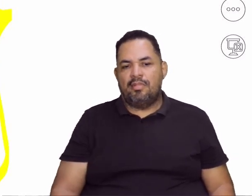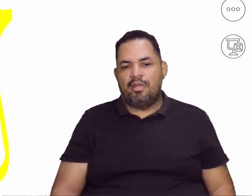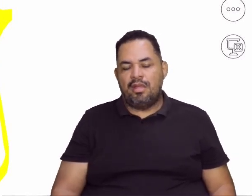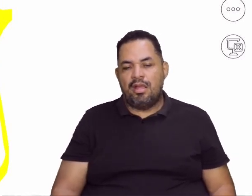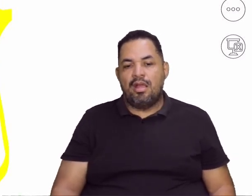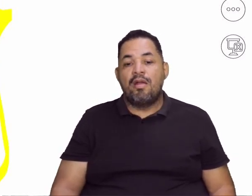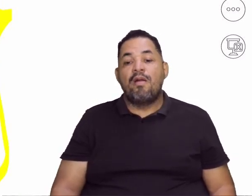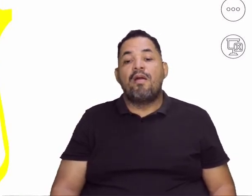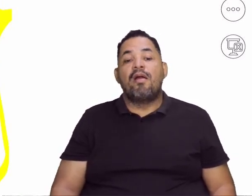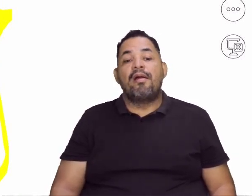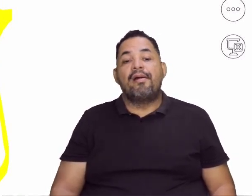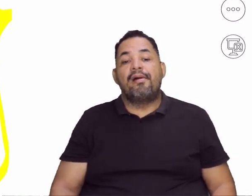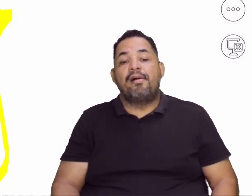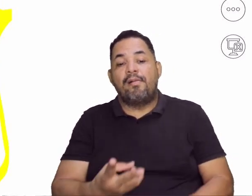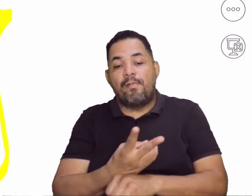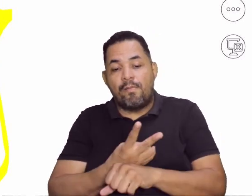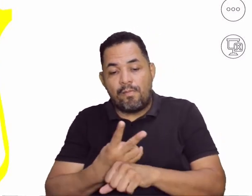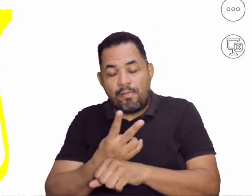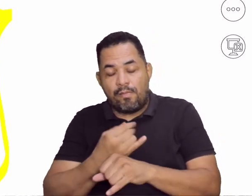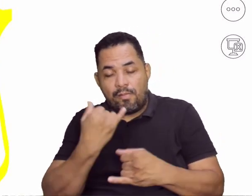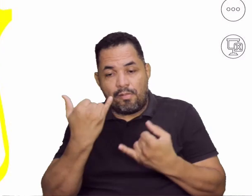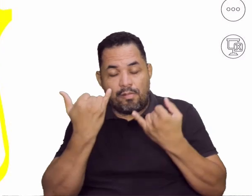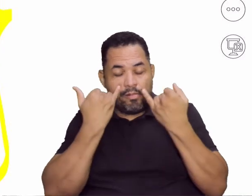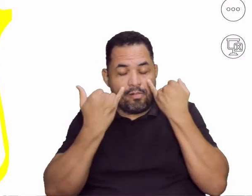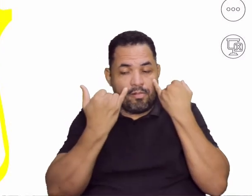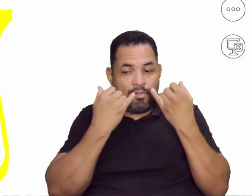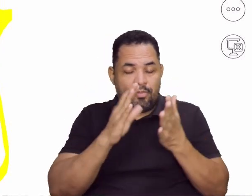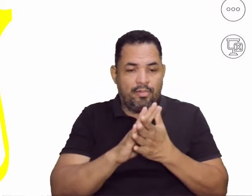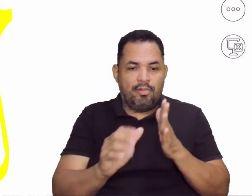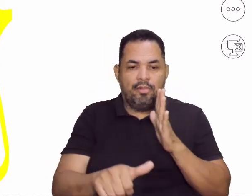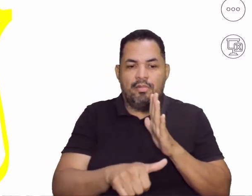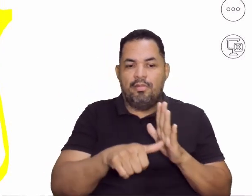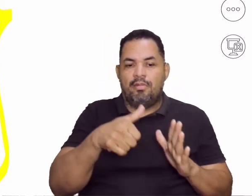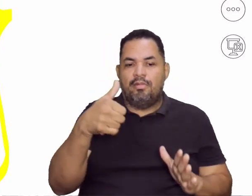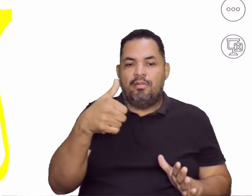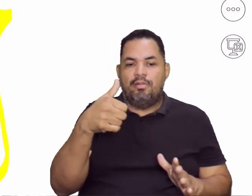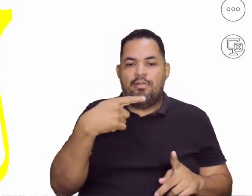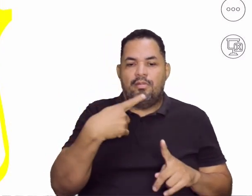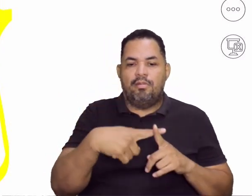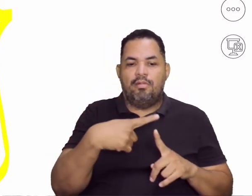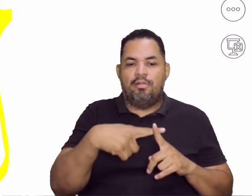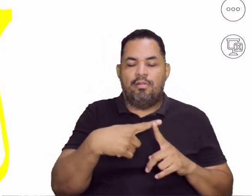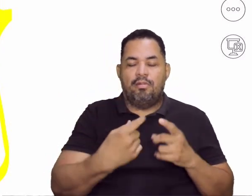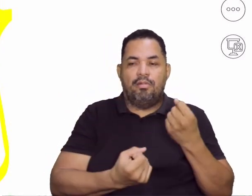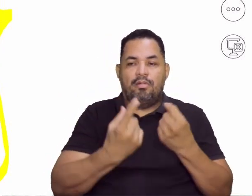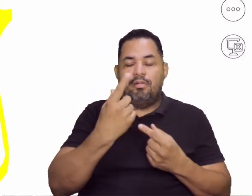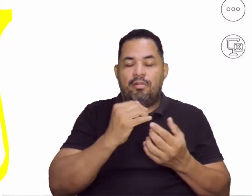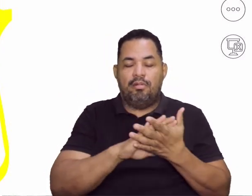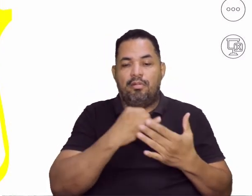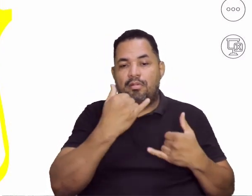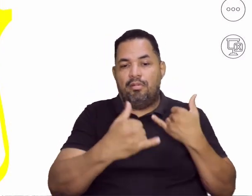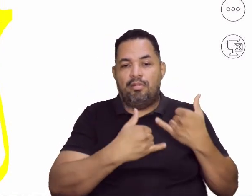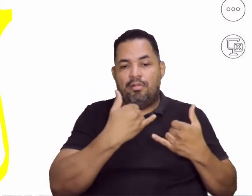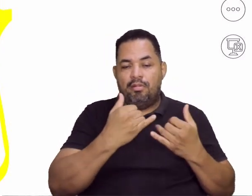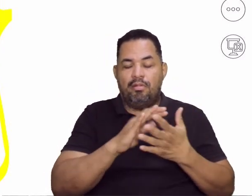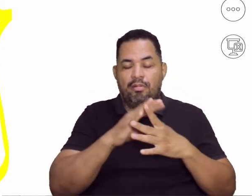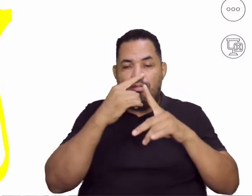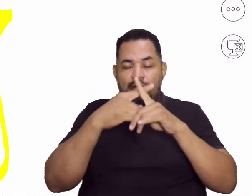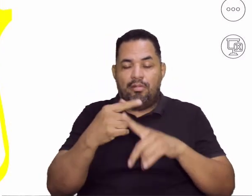E você vai buscar essas informações. Primeiro, por que que alguns jogos e brincadeiras eles